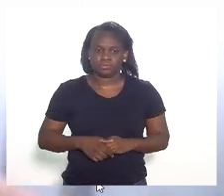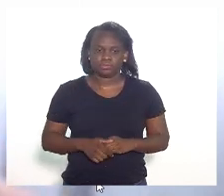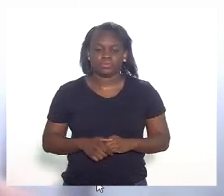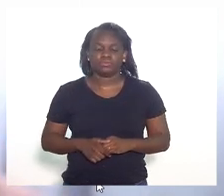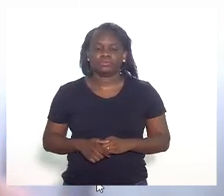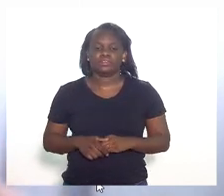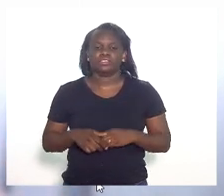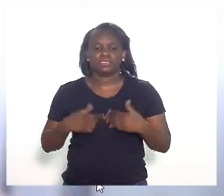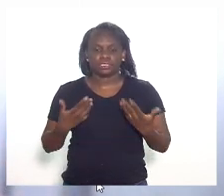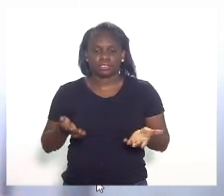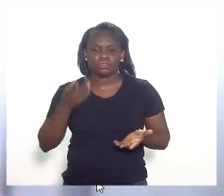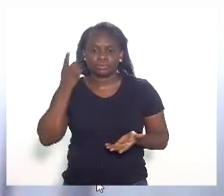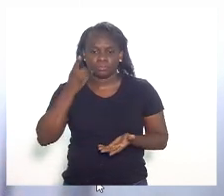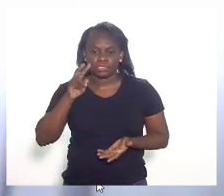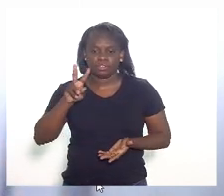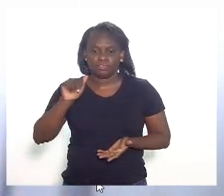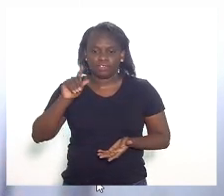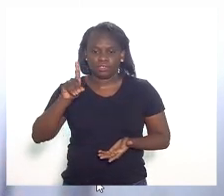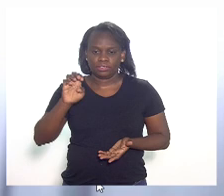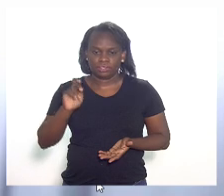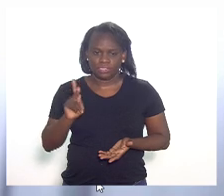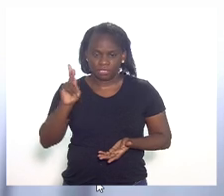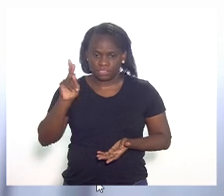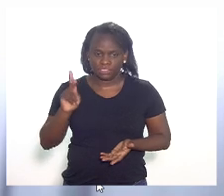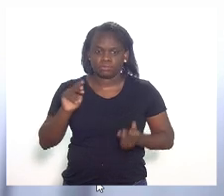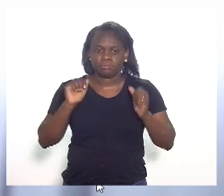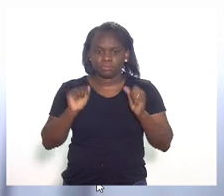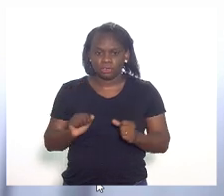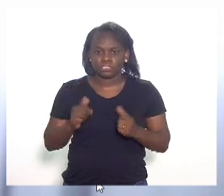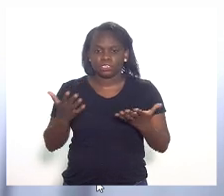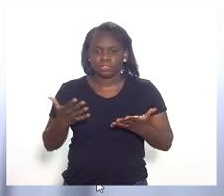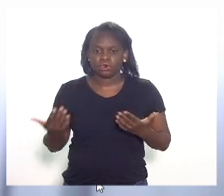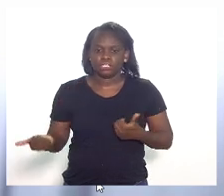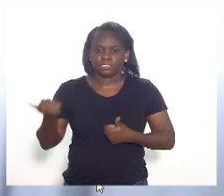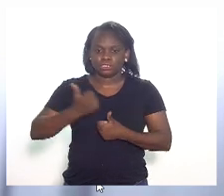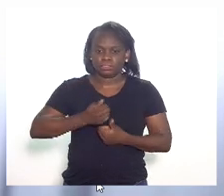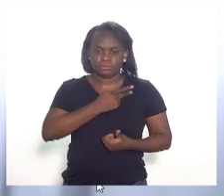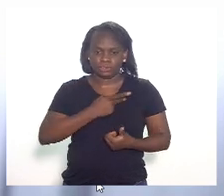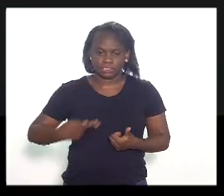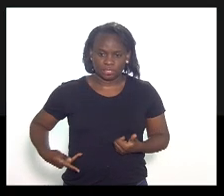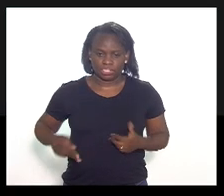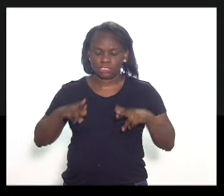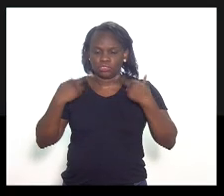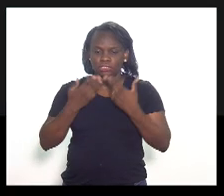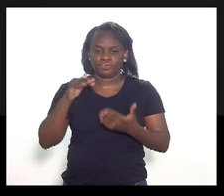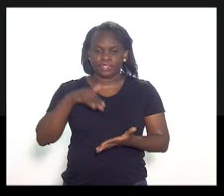Em d'água, deputado Valdec Carneiro, se pode presidir o expediente final?